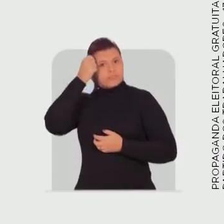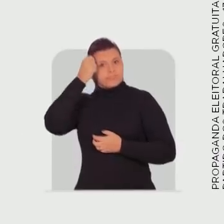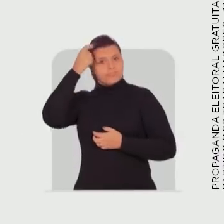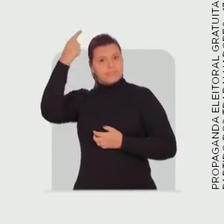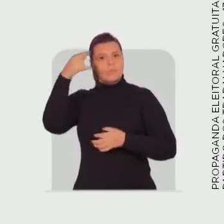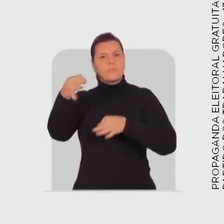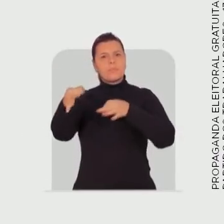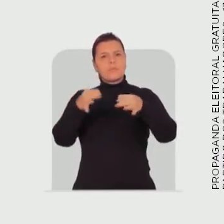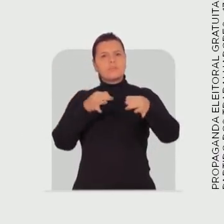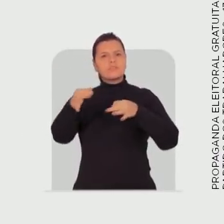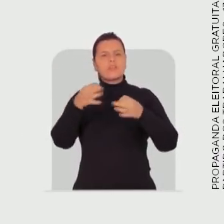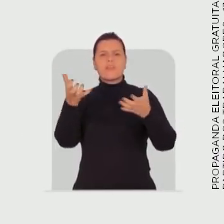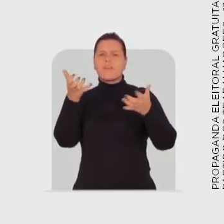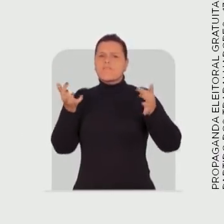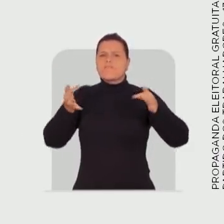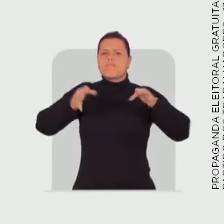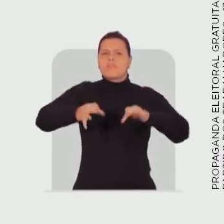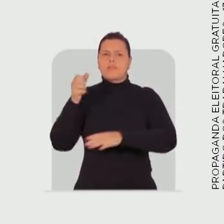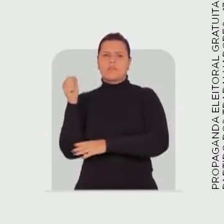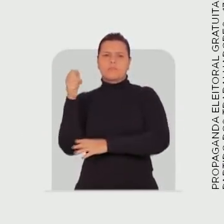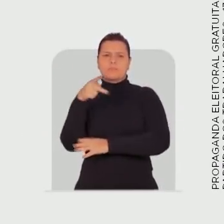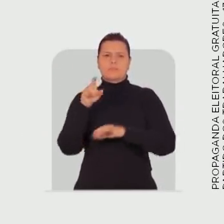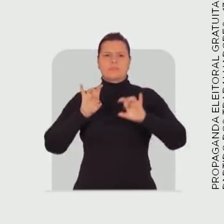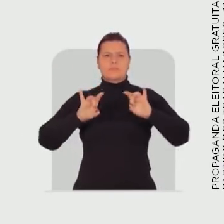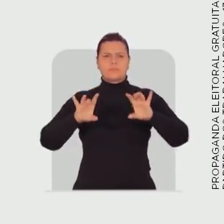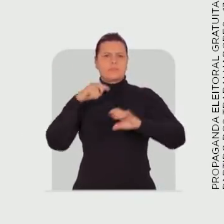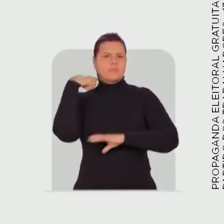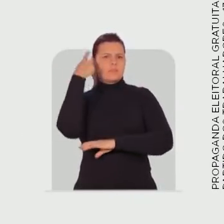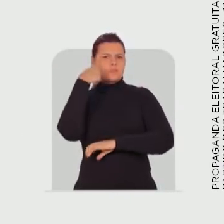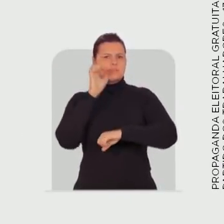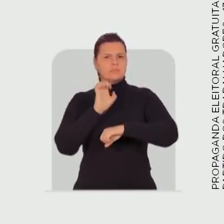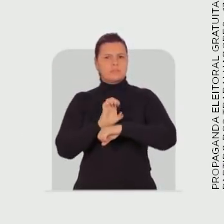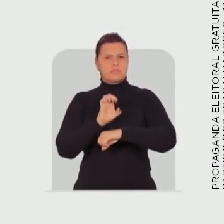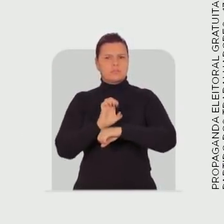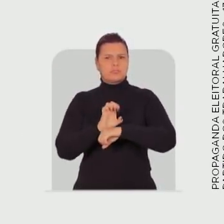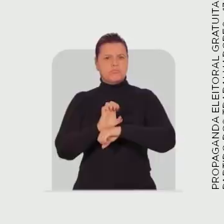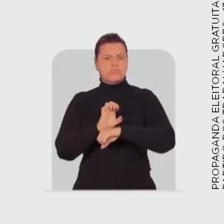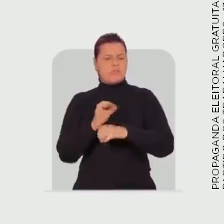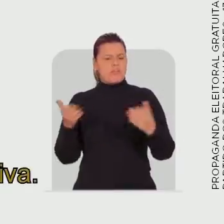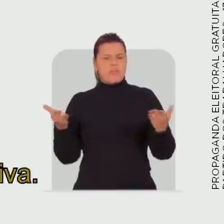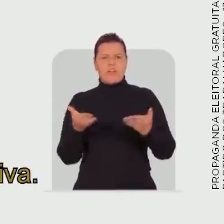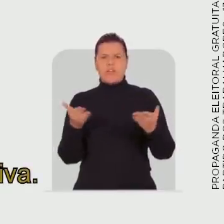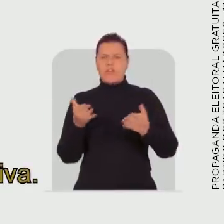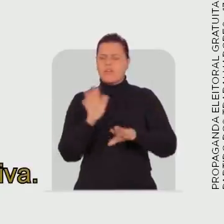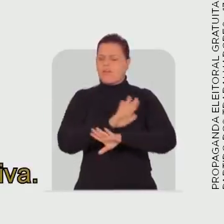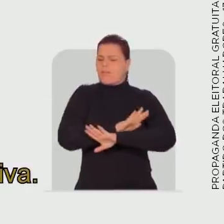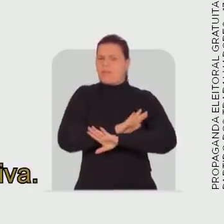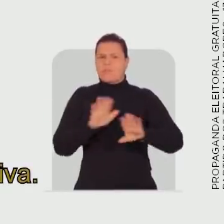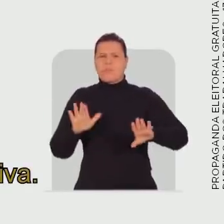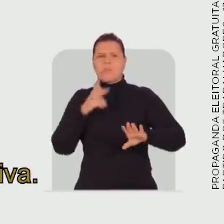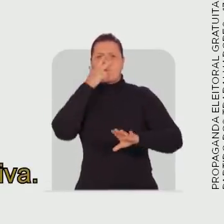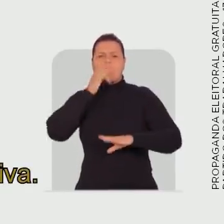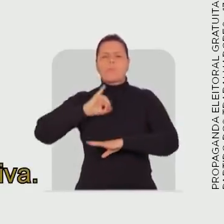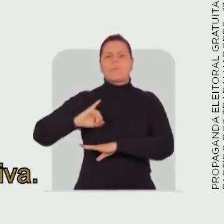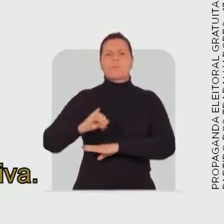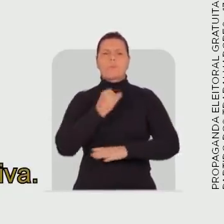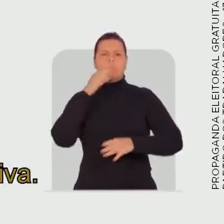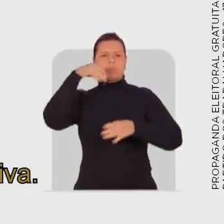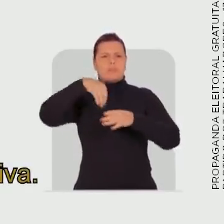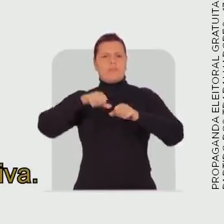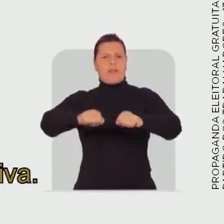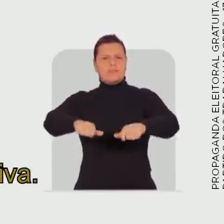da minha autoria o projeto pelo fim da aposentadoria especial para deputado estadual. Agora não tem mais esse